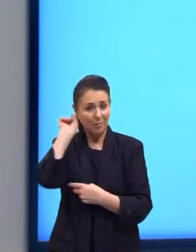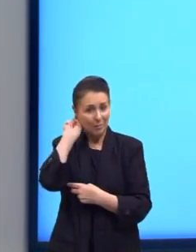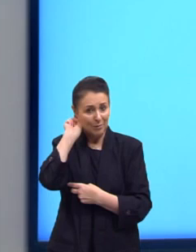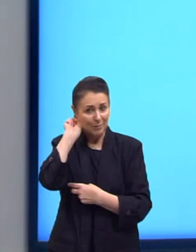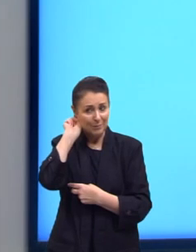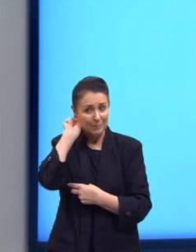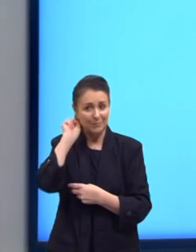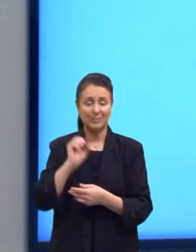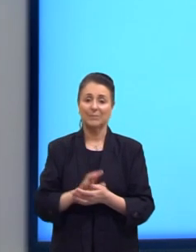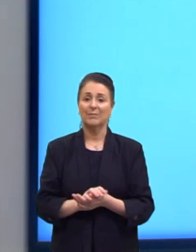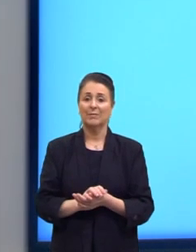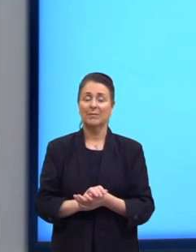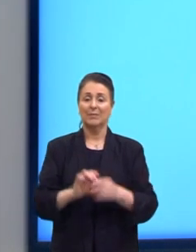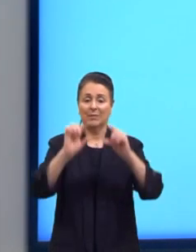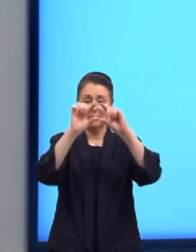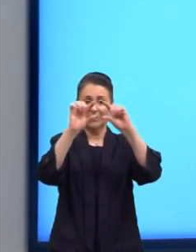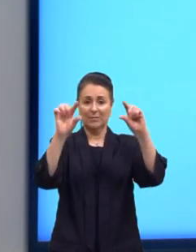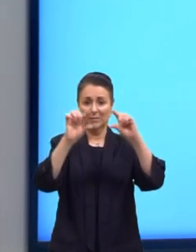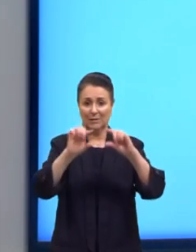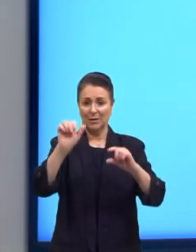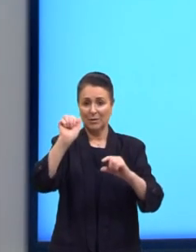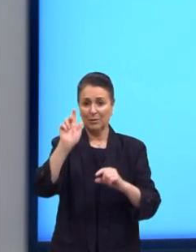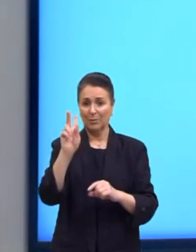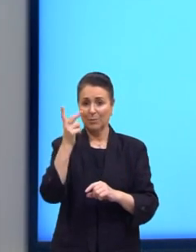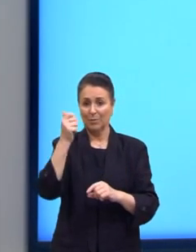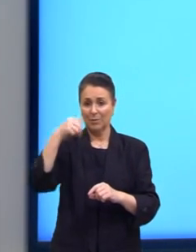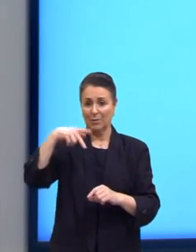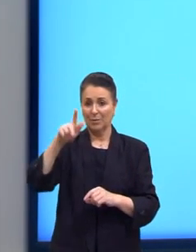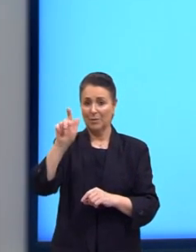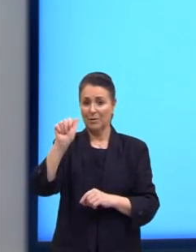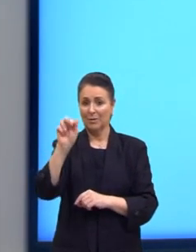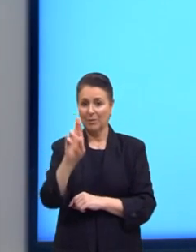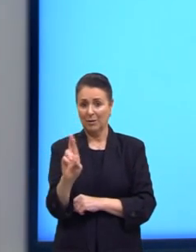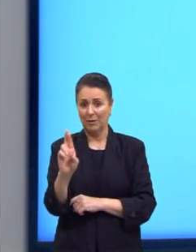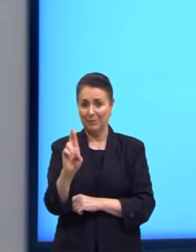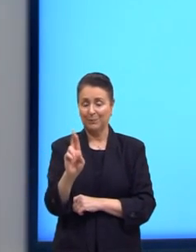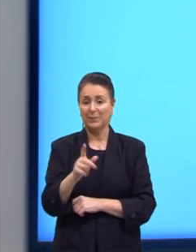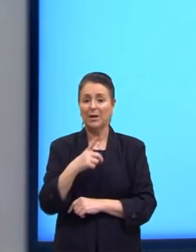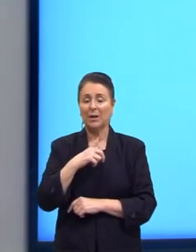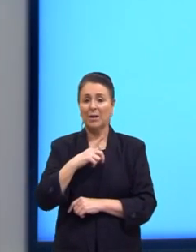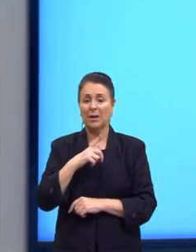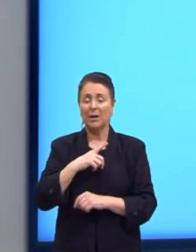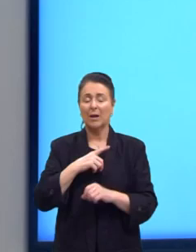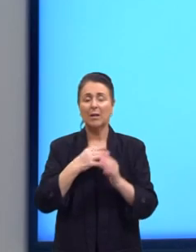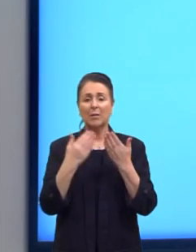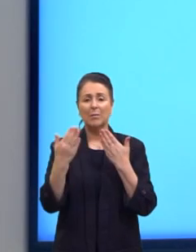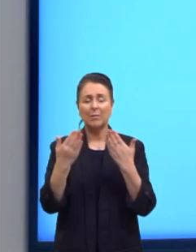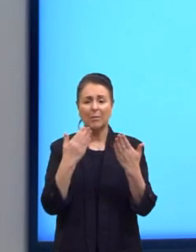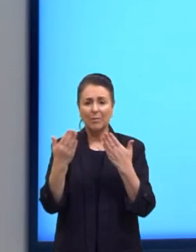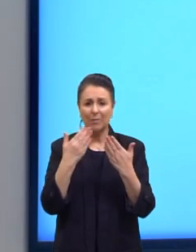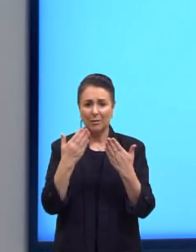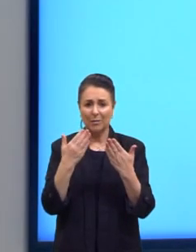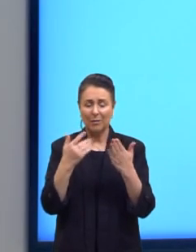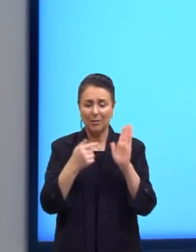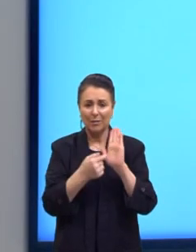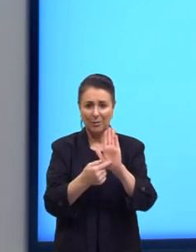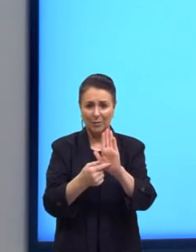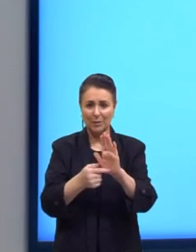Esse aqui, essa tirinha do H, ela traz todos esses adjetivos comparativos aqui, ó.